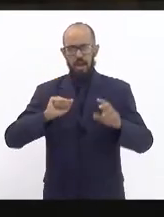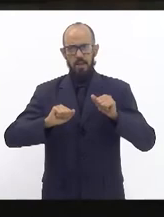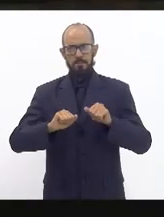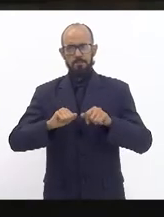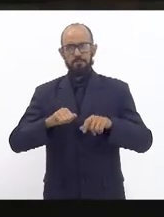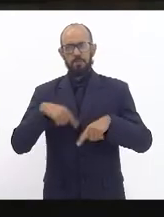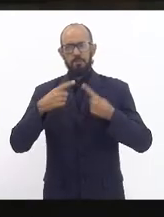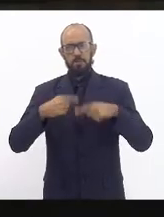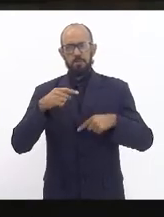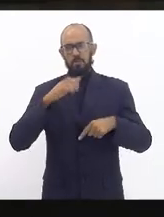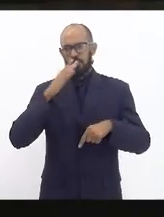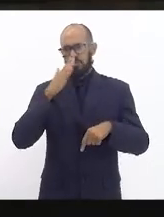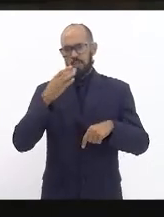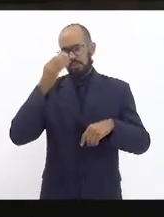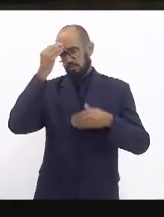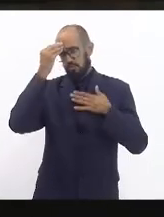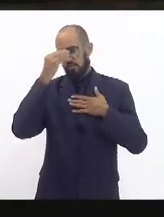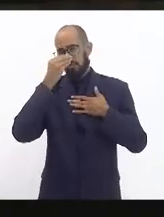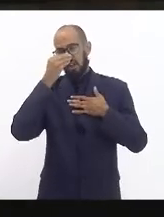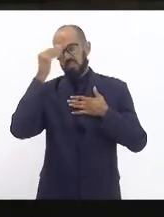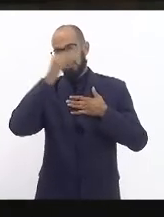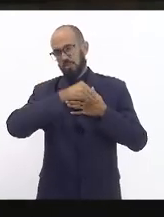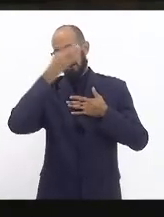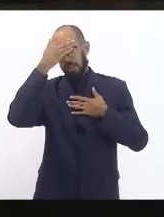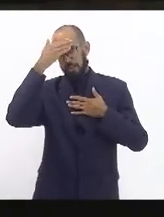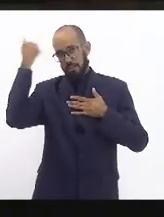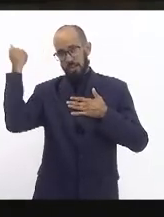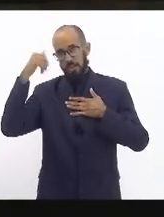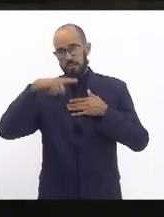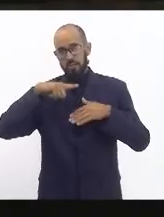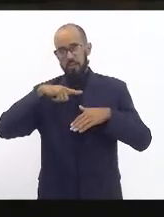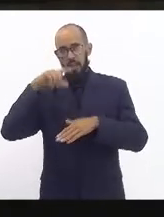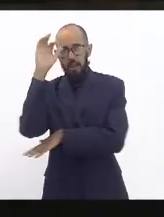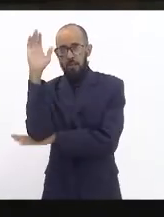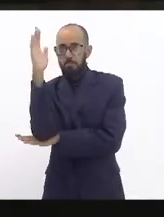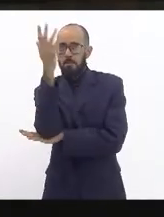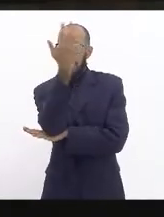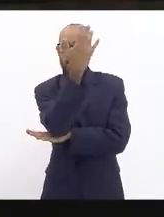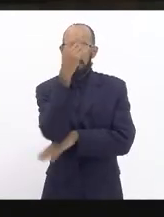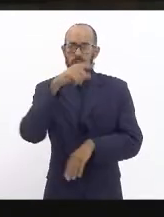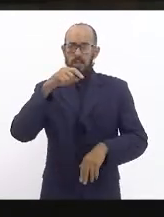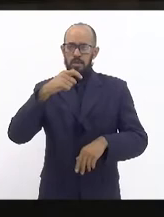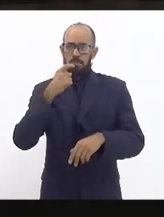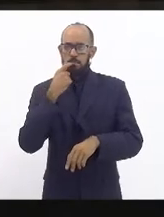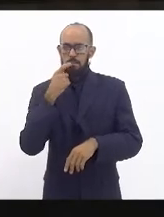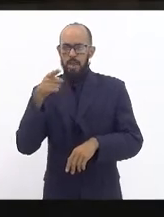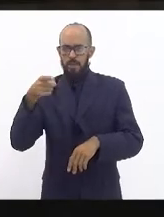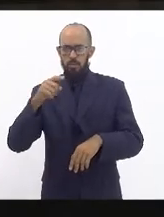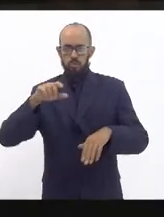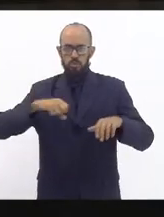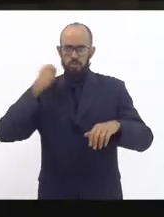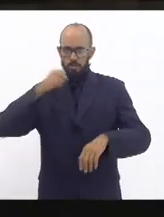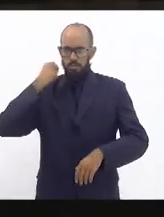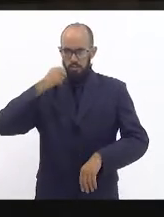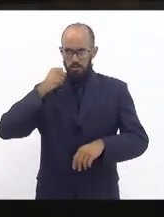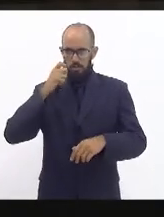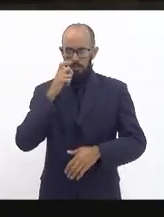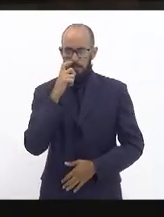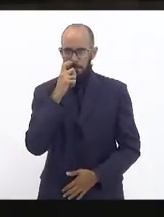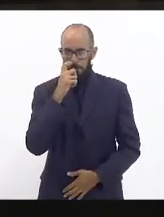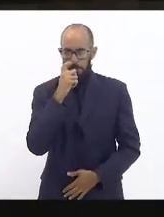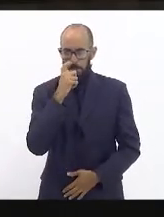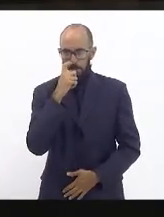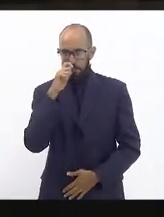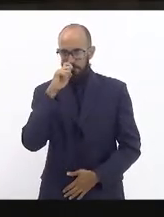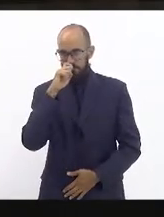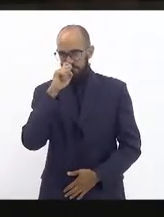fevereiro esquece que existe o bioma da Mata Atlântica da Mata Atlântica lá em Sepitiba e o